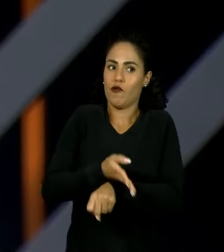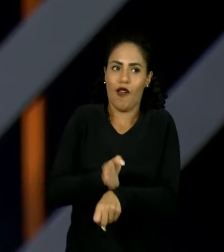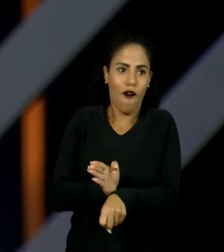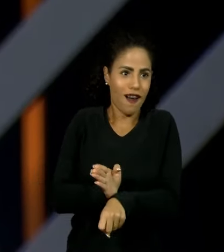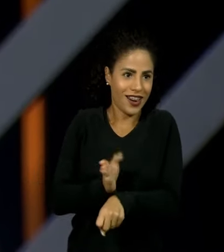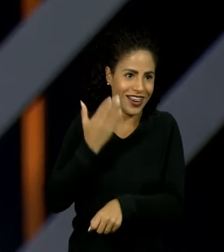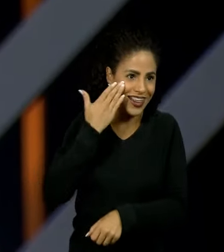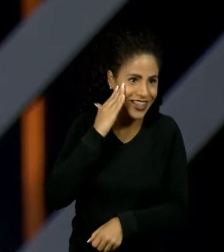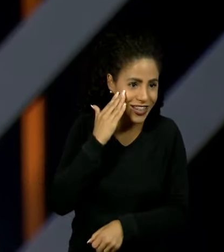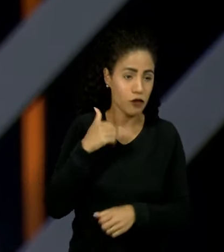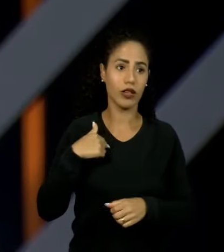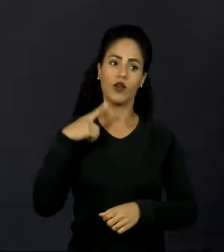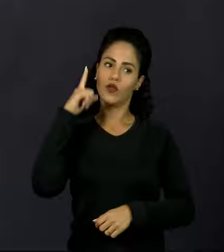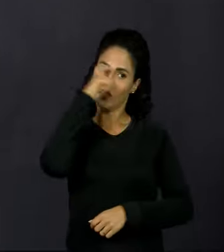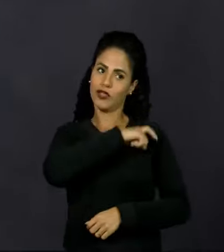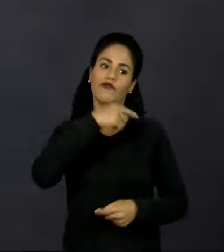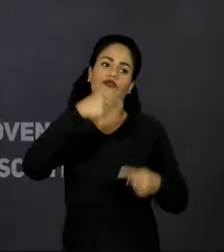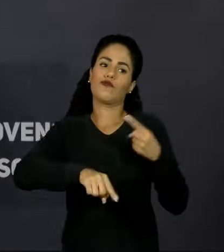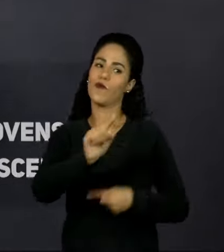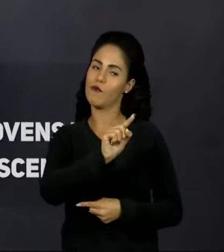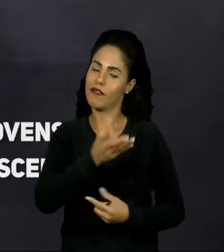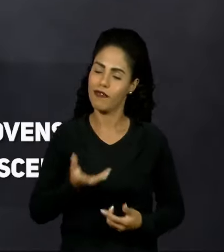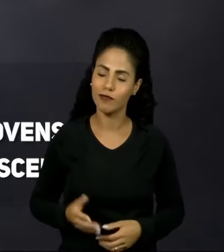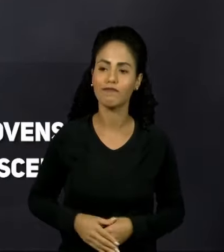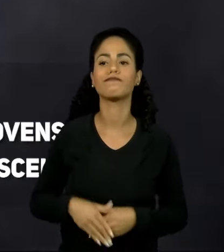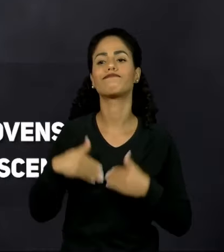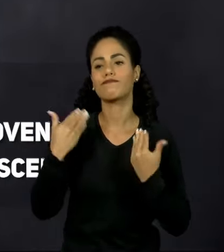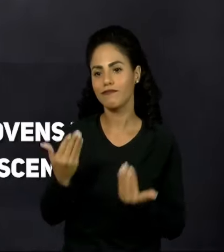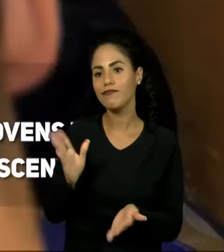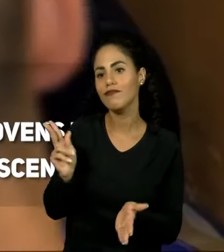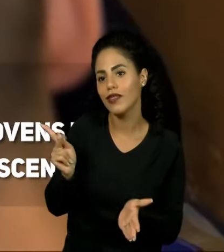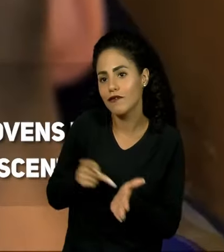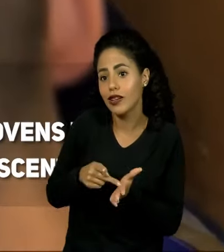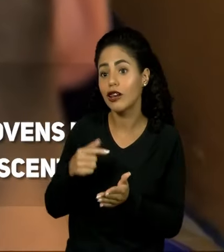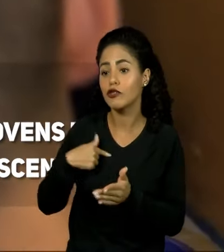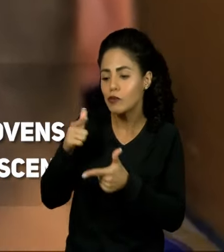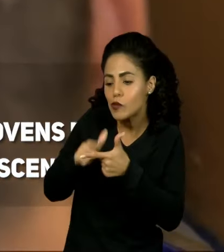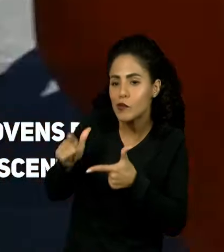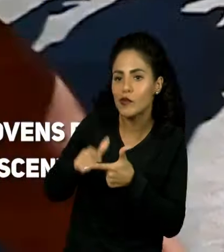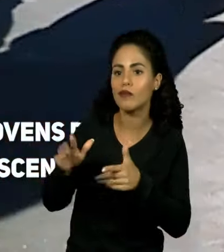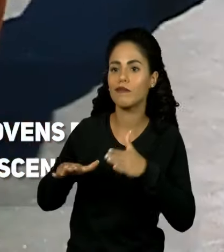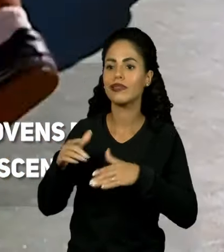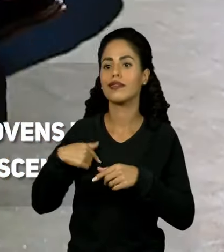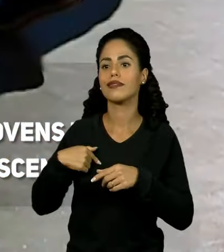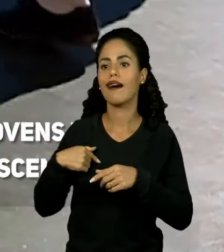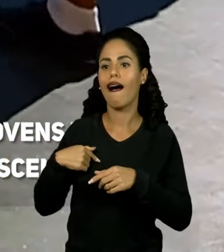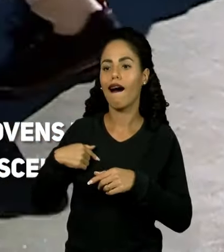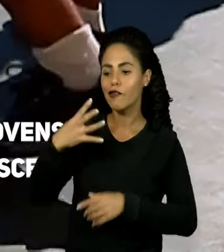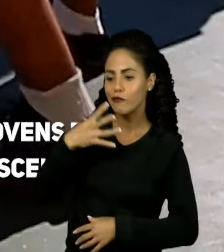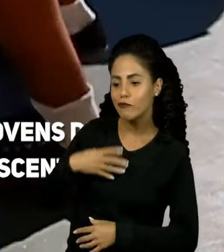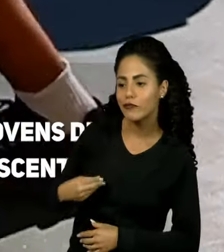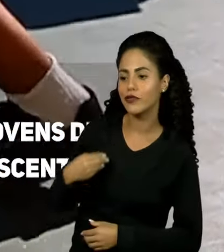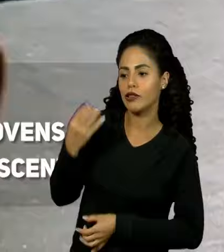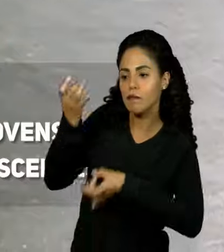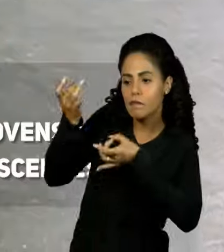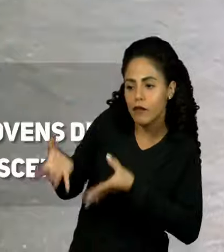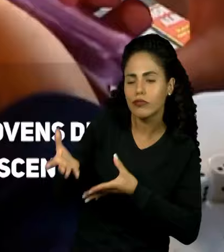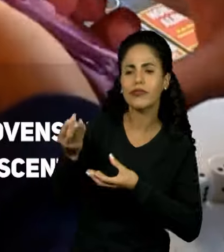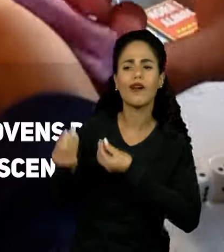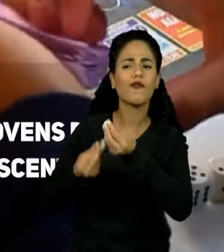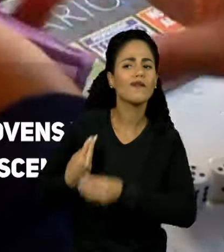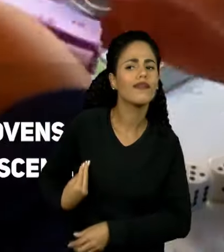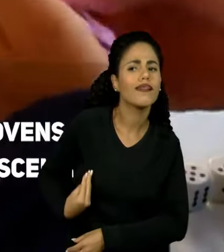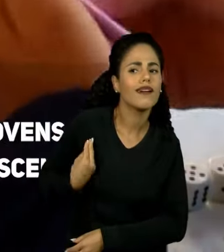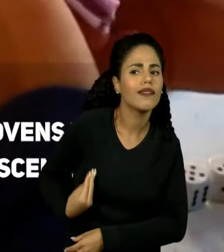acho que não é o método mais adequado. Ali começa o problema, né? Na criança abandonada, que não tem família. Como é a